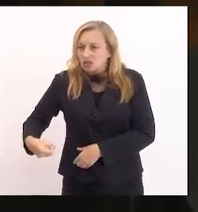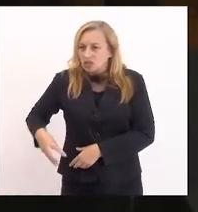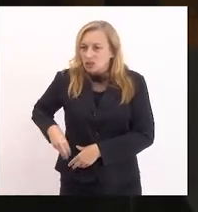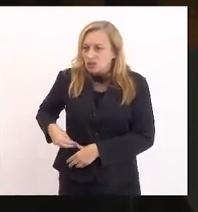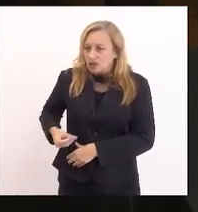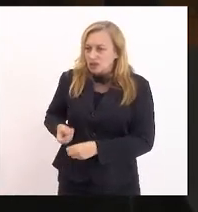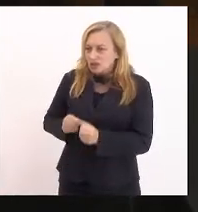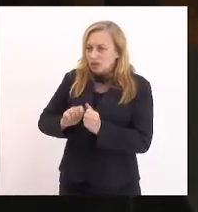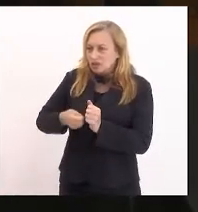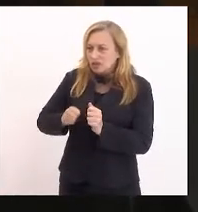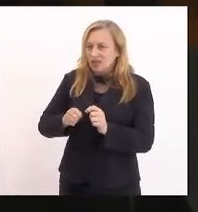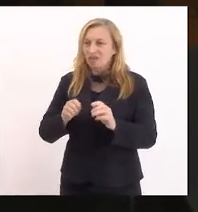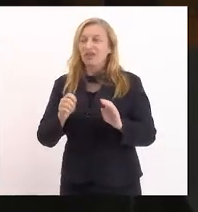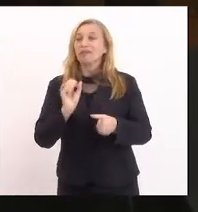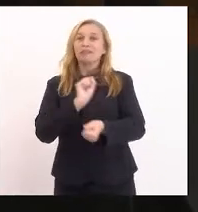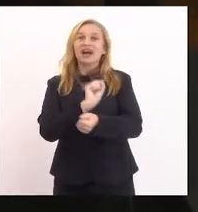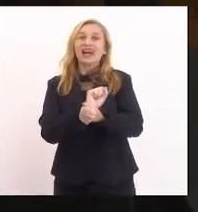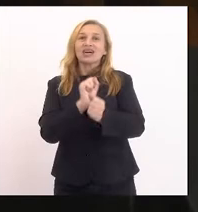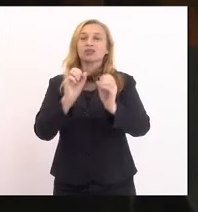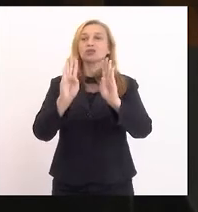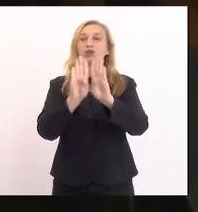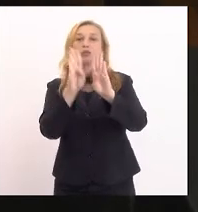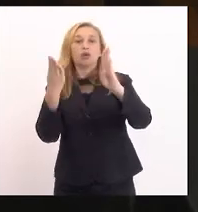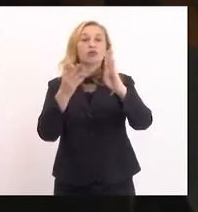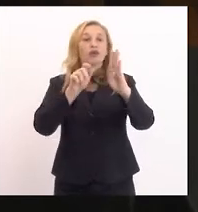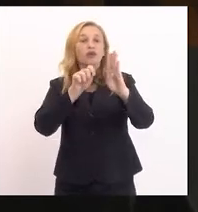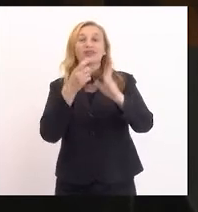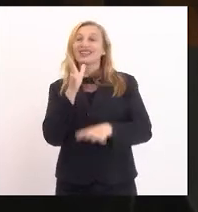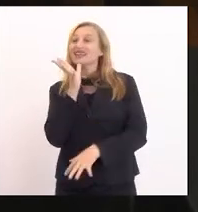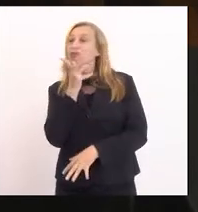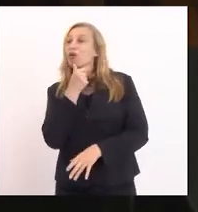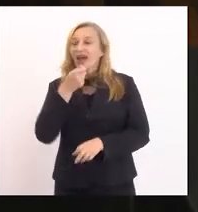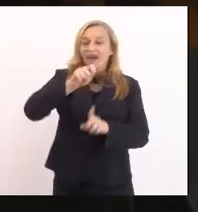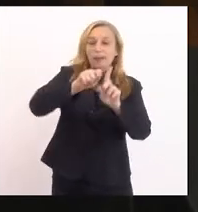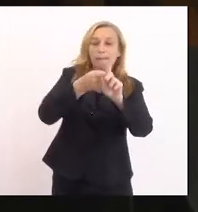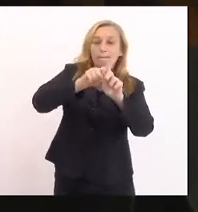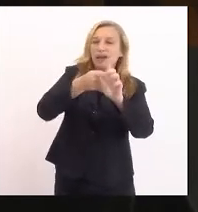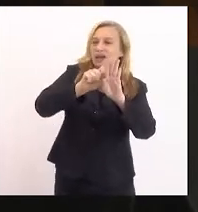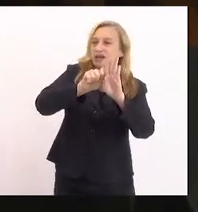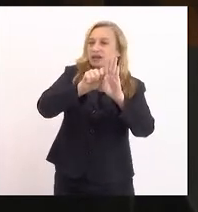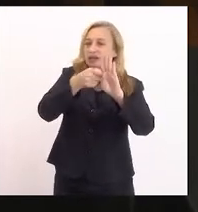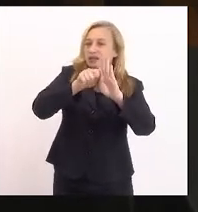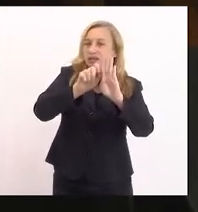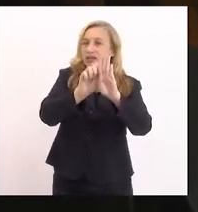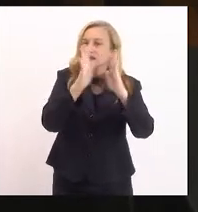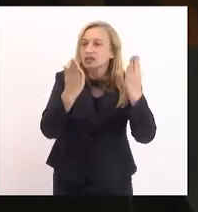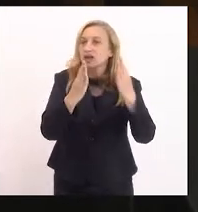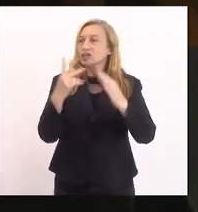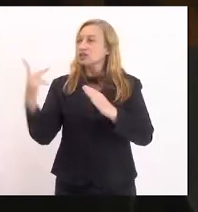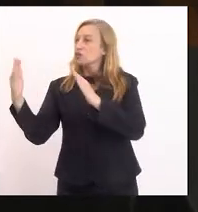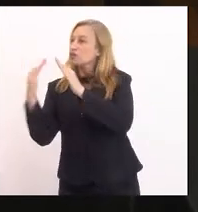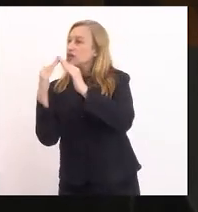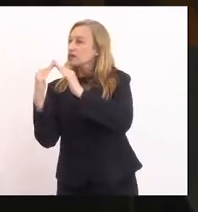parado no portão, tirando a chave, é sempre um momento de certa apreensão. Seu vizinho